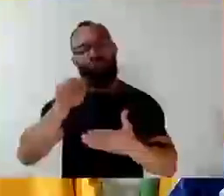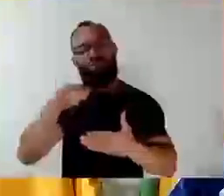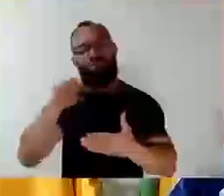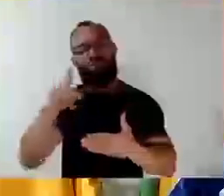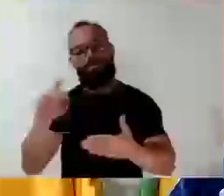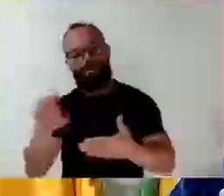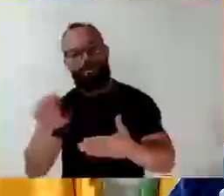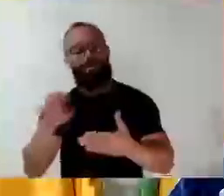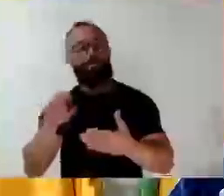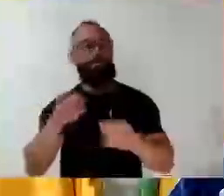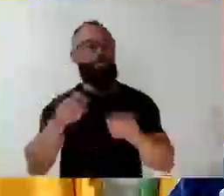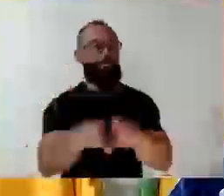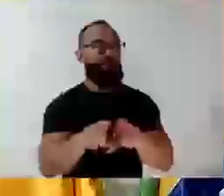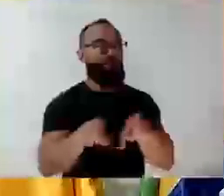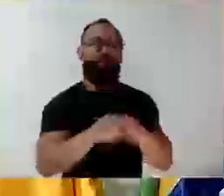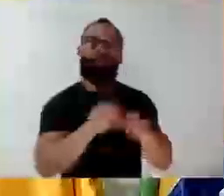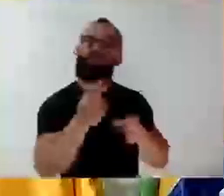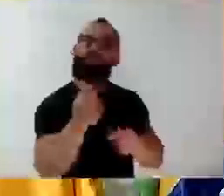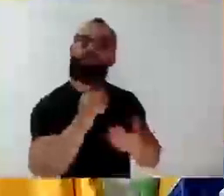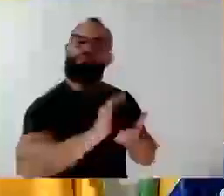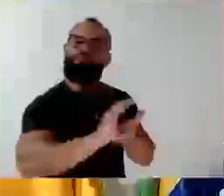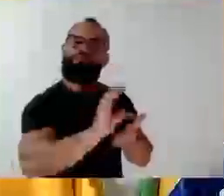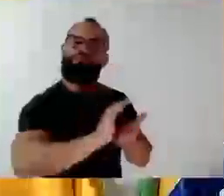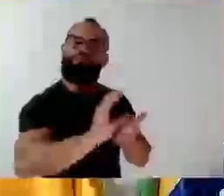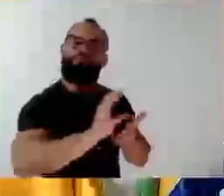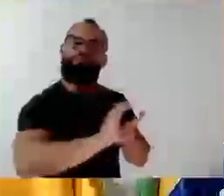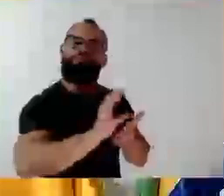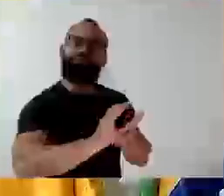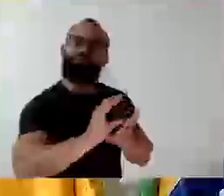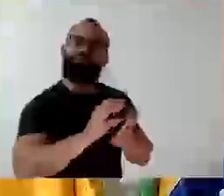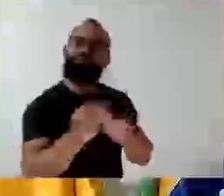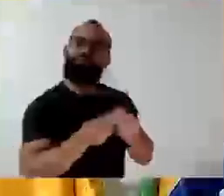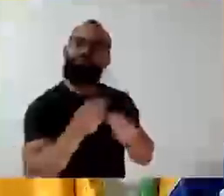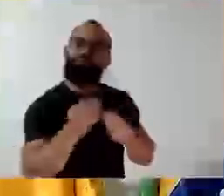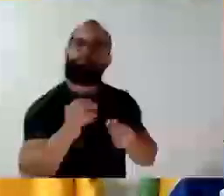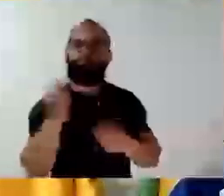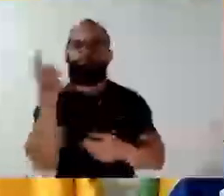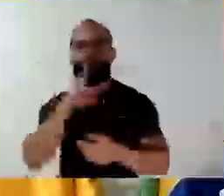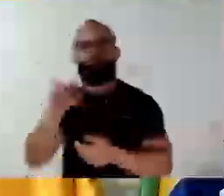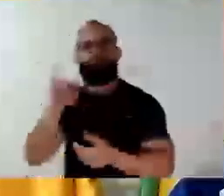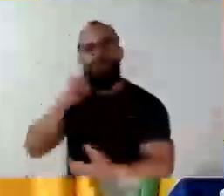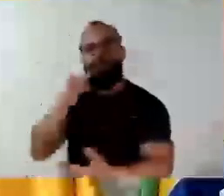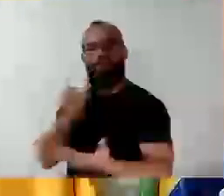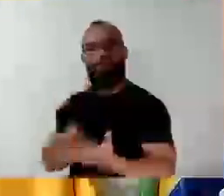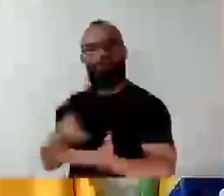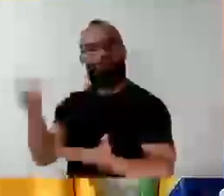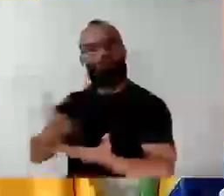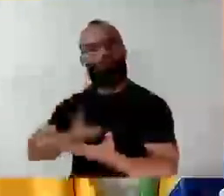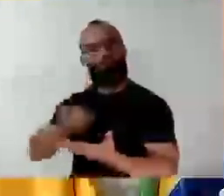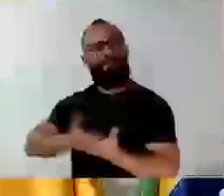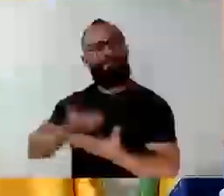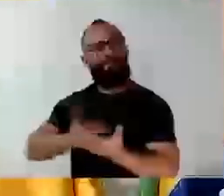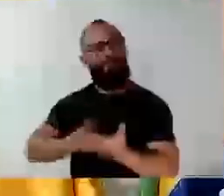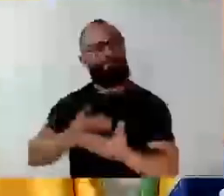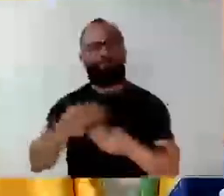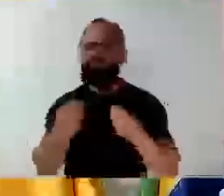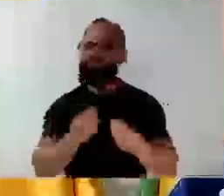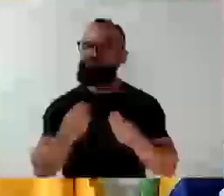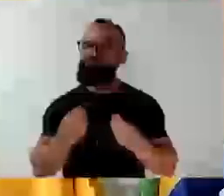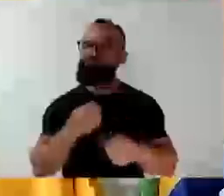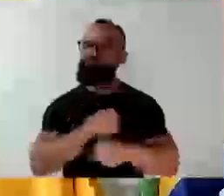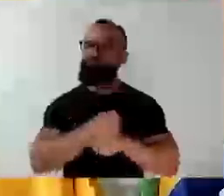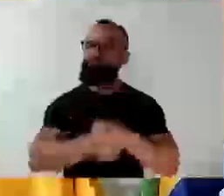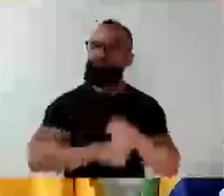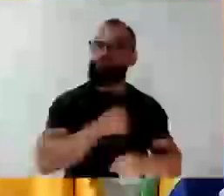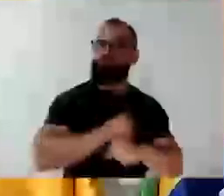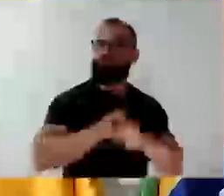está fazendo com os recursos arrecadados. Ou seja, não é agora, desde 2018. Nós precisamos saber